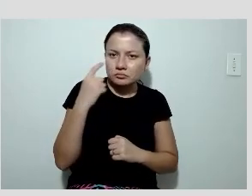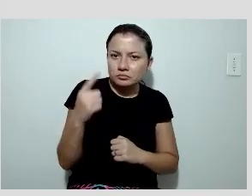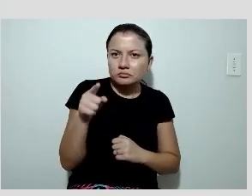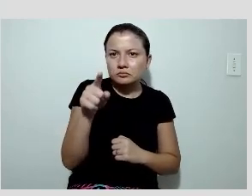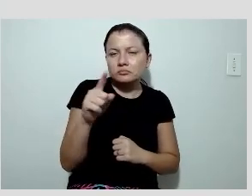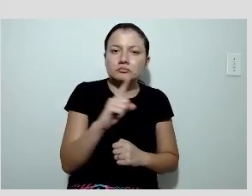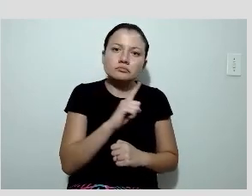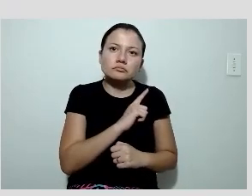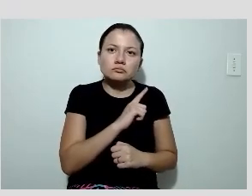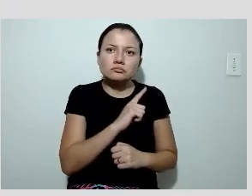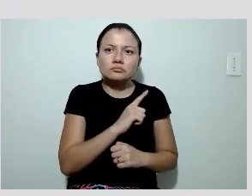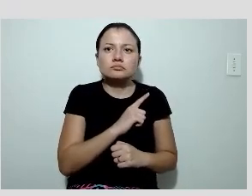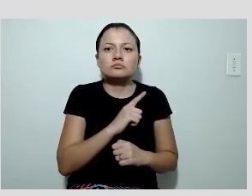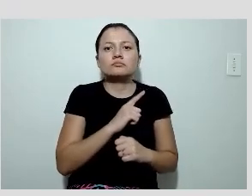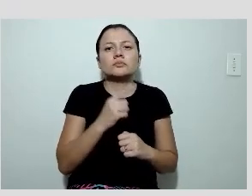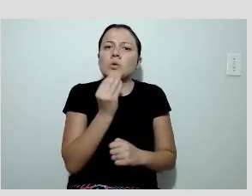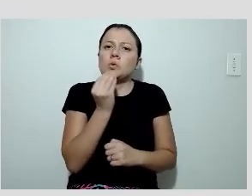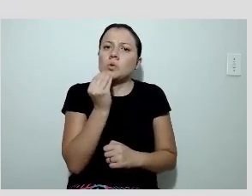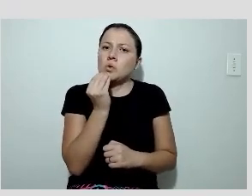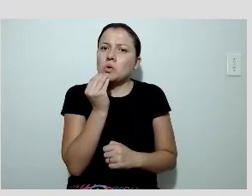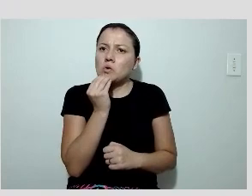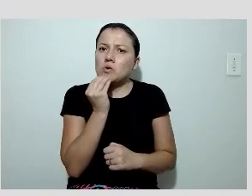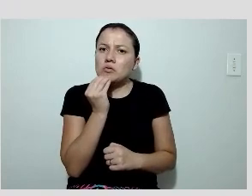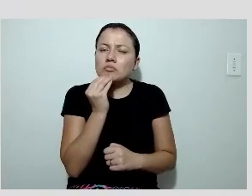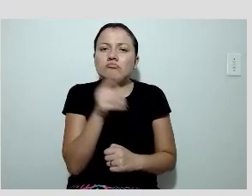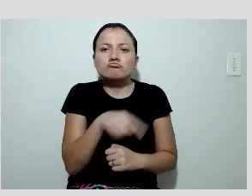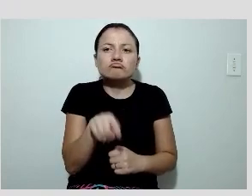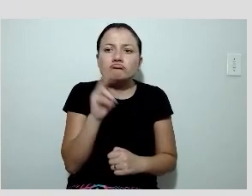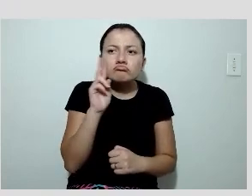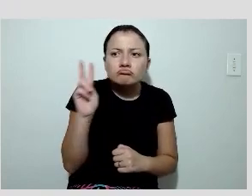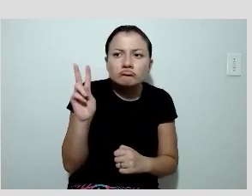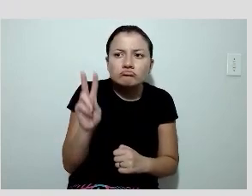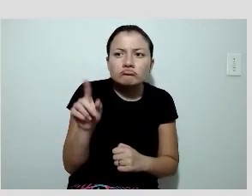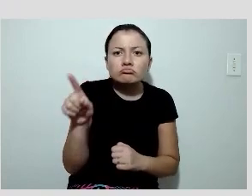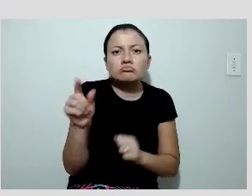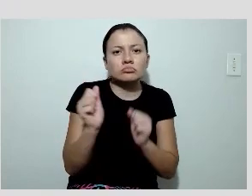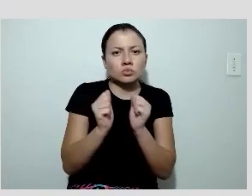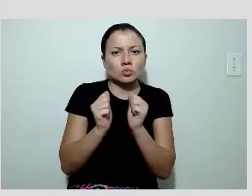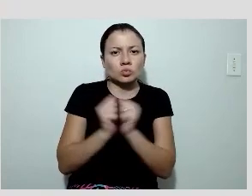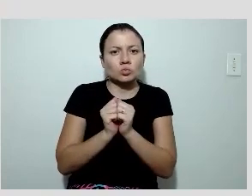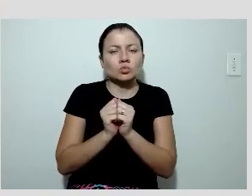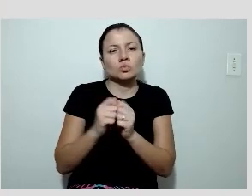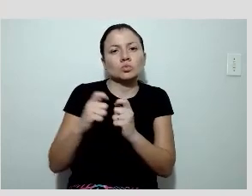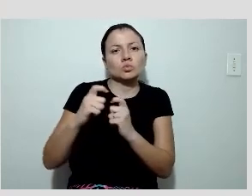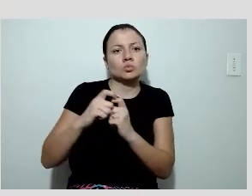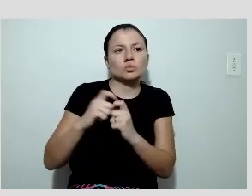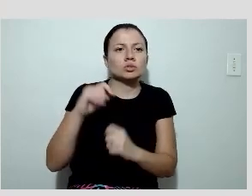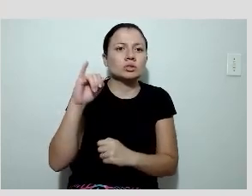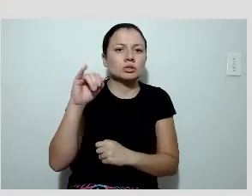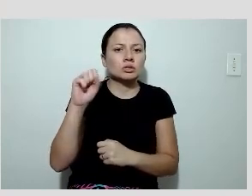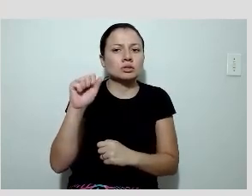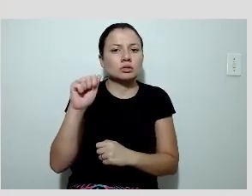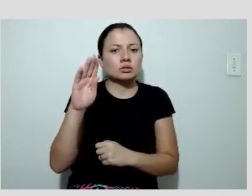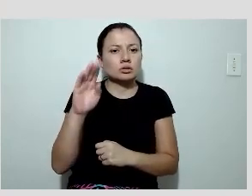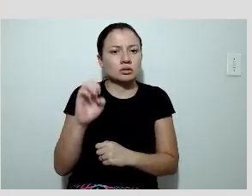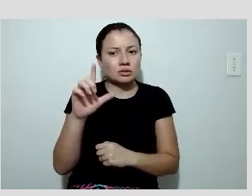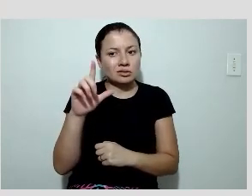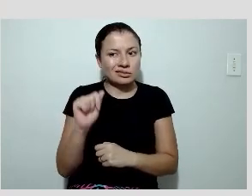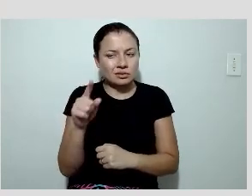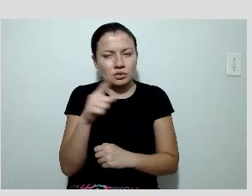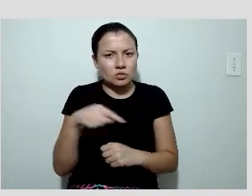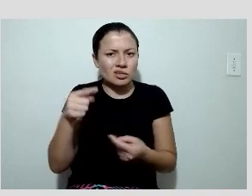fluxo. A gente vai ter a oportunidade de ver um caso clínico com a doutora Isabela. Daqui a pouco, a discussão com nossos colegas clínicos